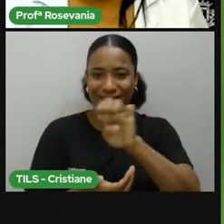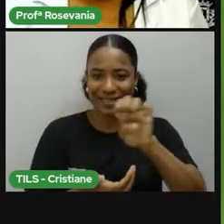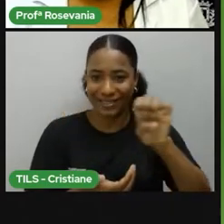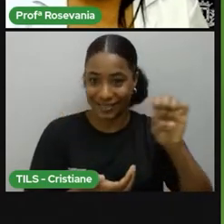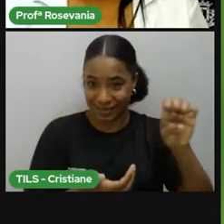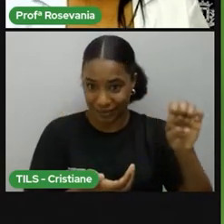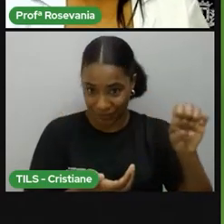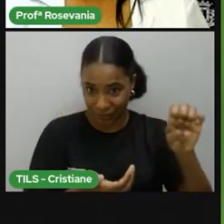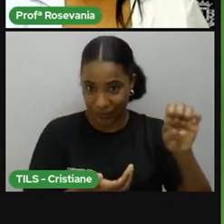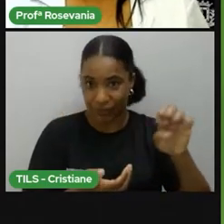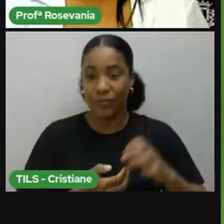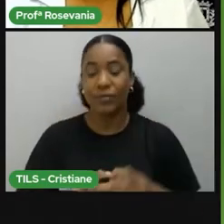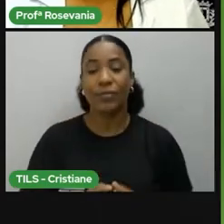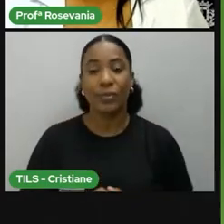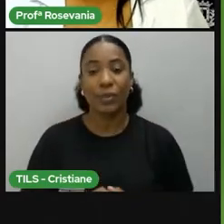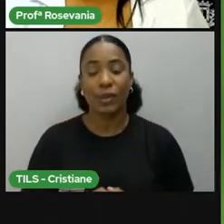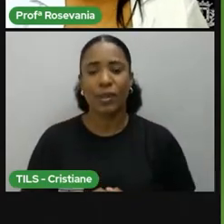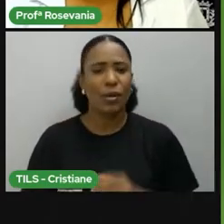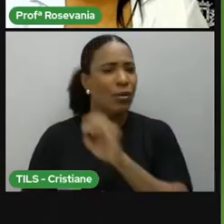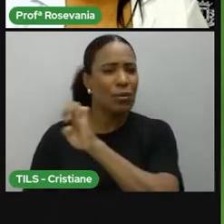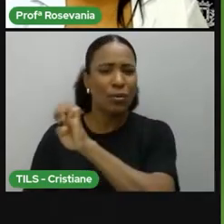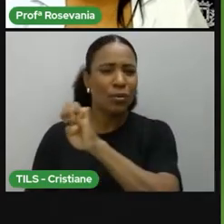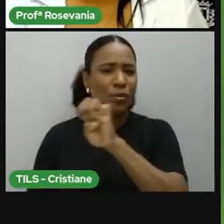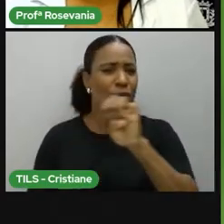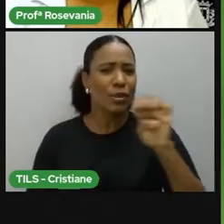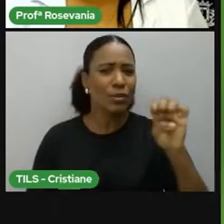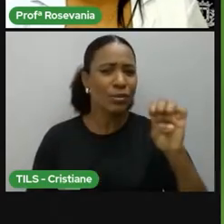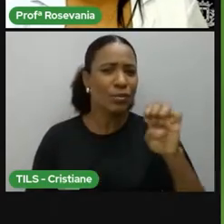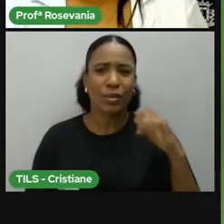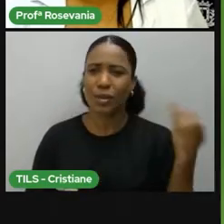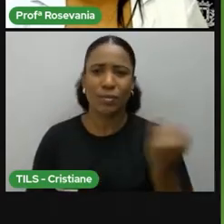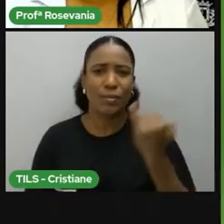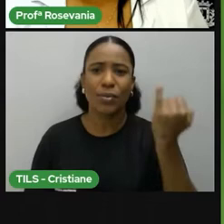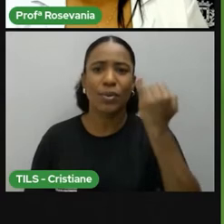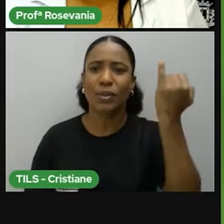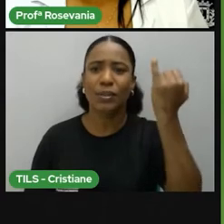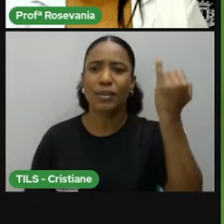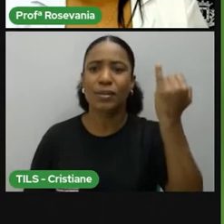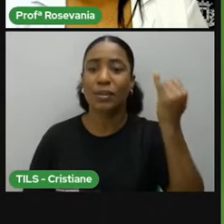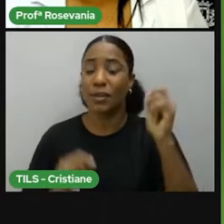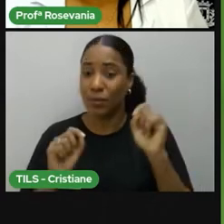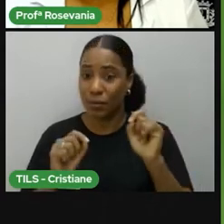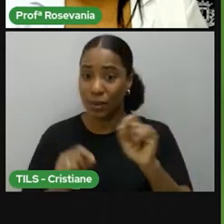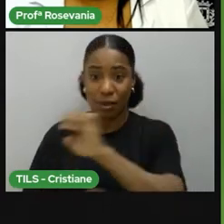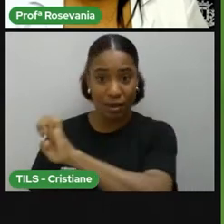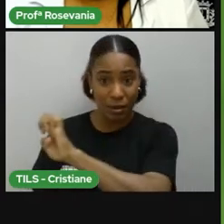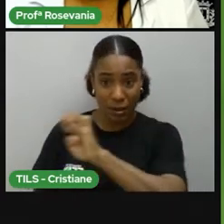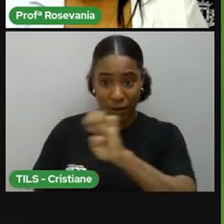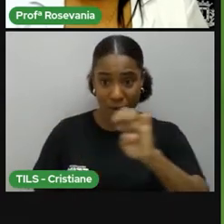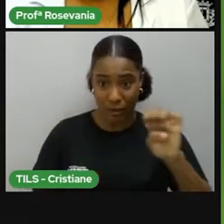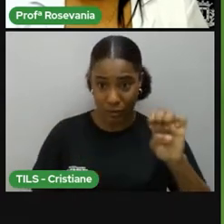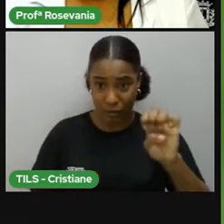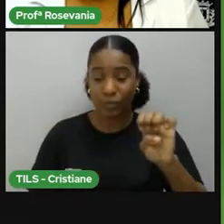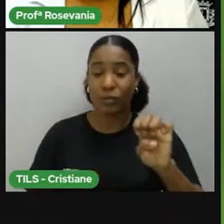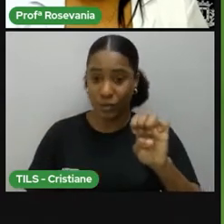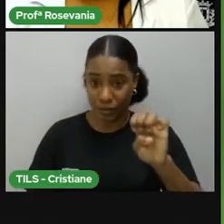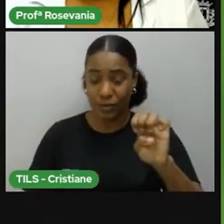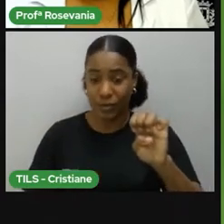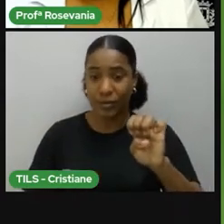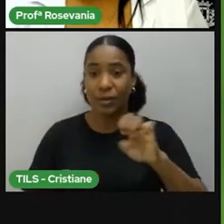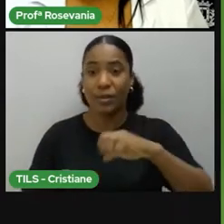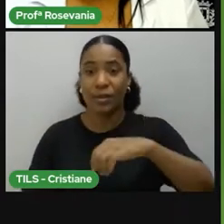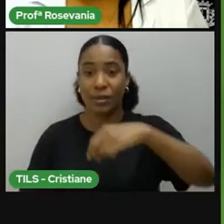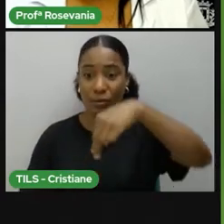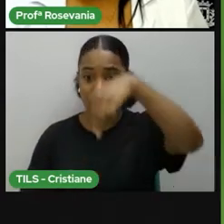do Equador? É exatamente dividir a Terra, né, em hemisfério norte. Essa parte aqui, ó,